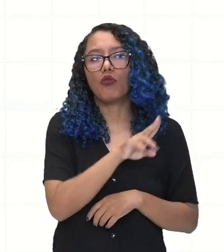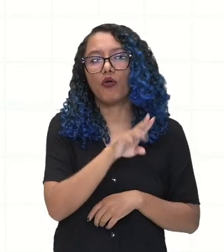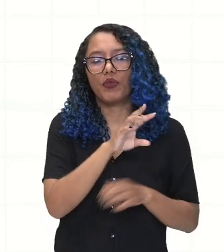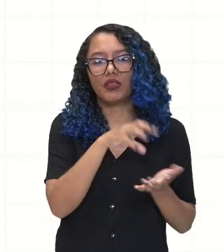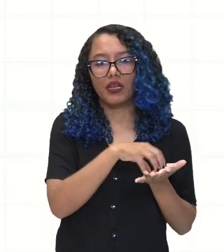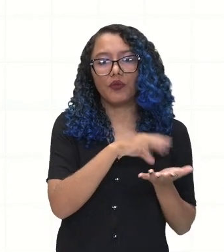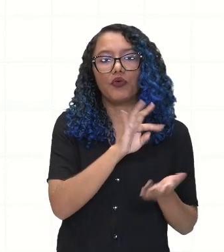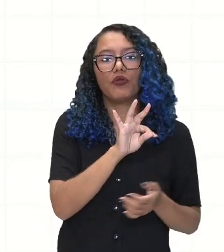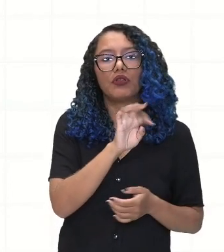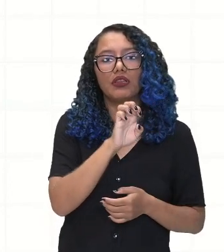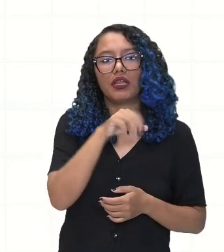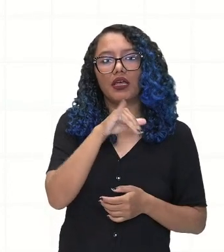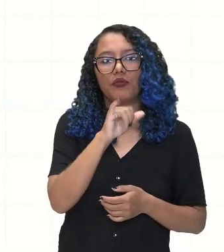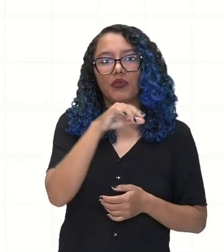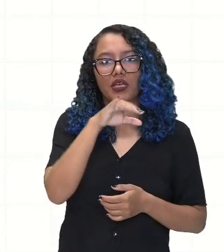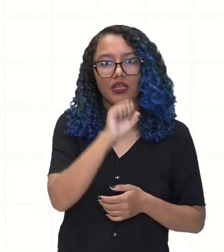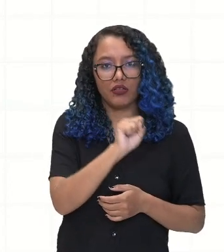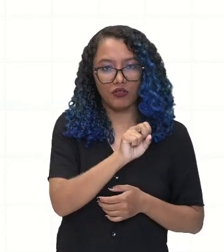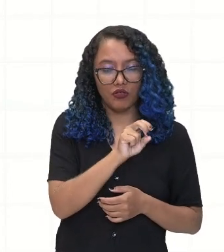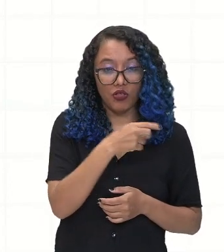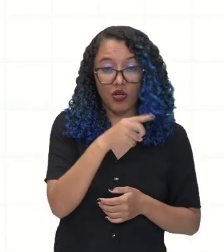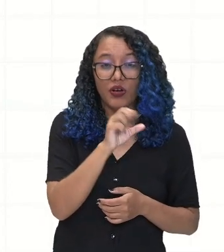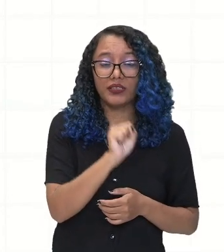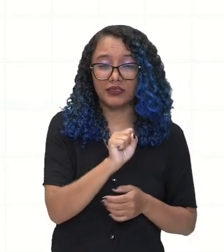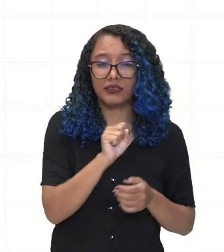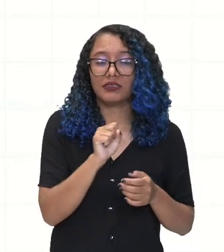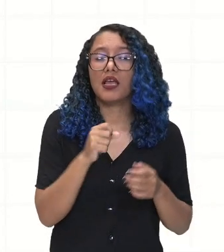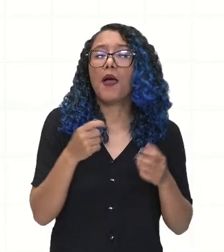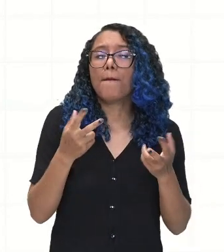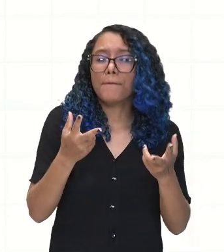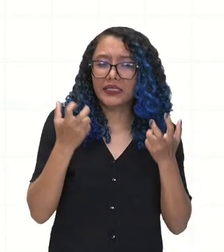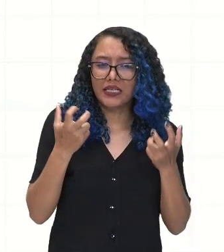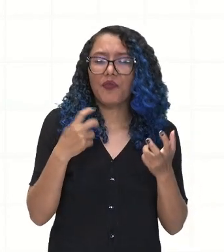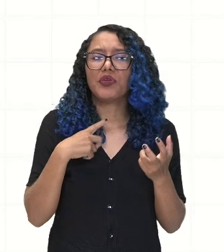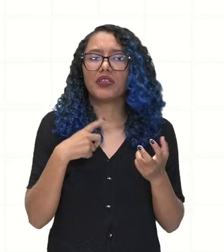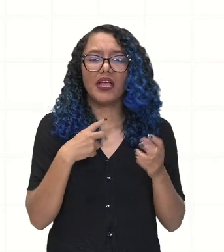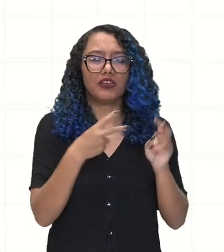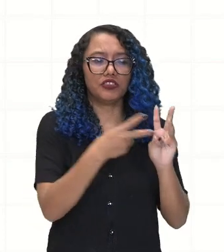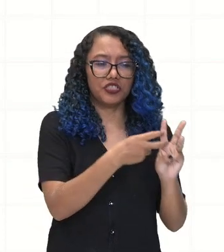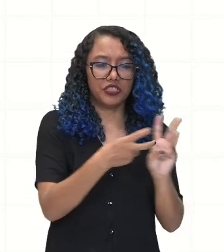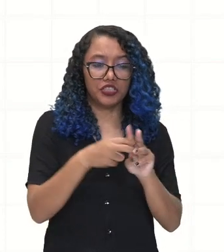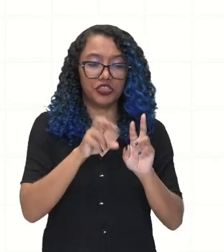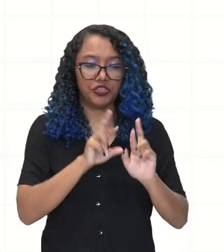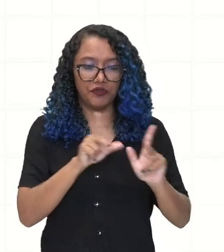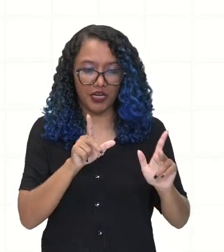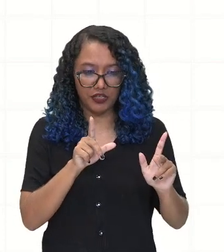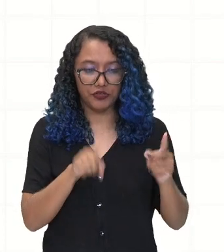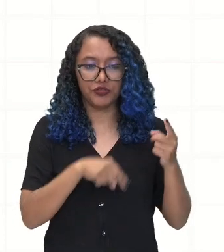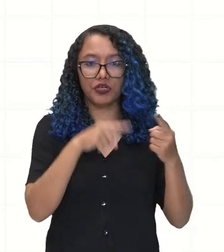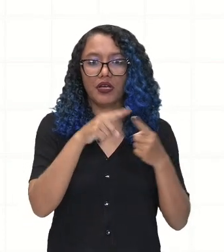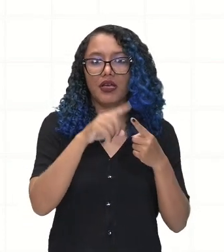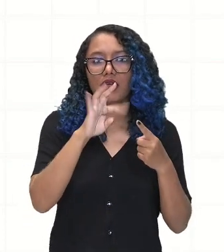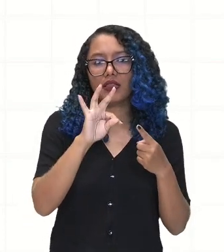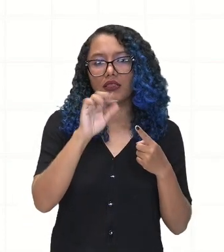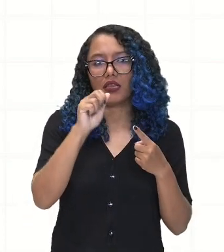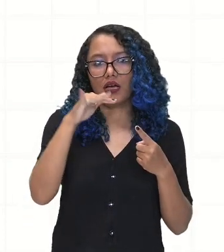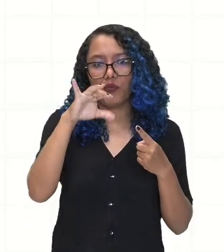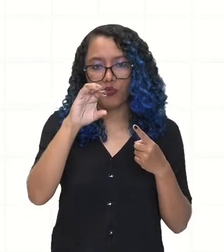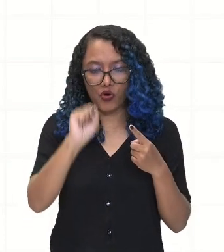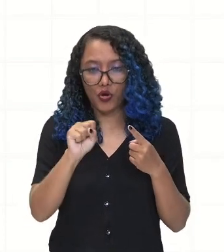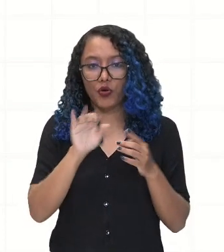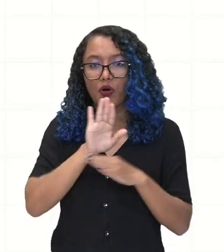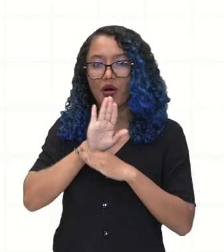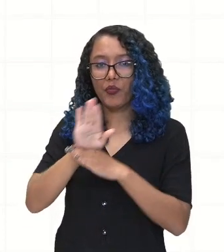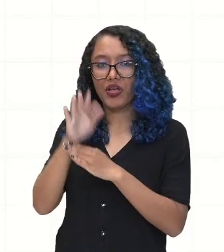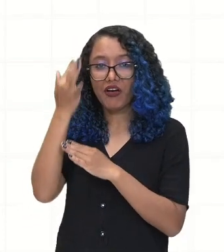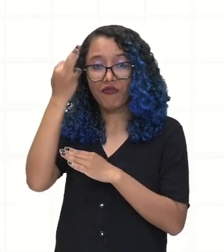observem aí que eu tenho dois grupos distintos de grupos indígenas. Os tamoios, que apoiavam os franceses. E do outro